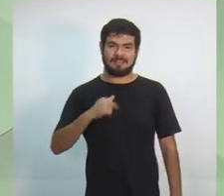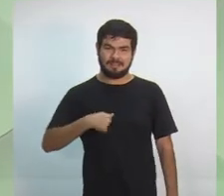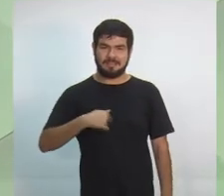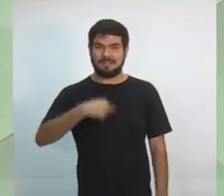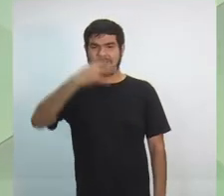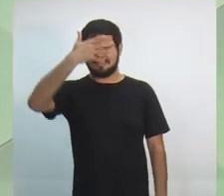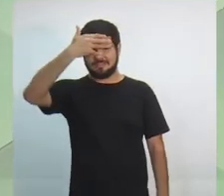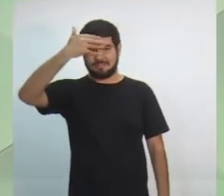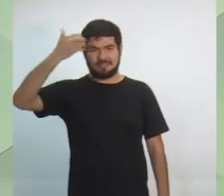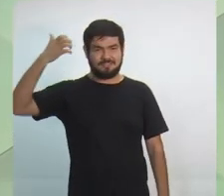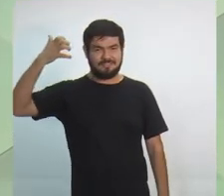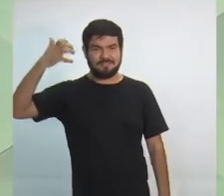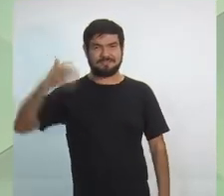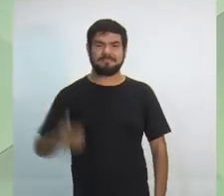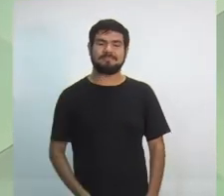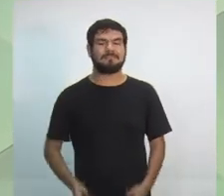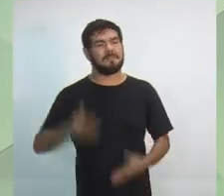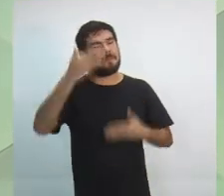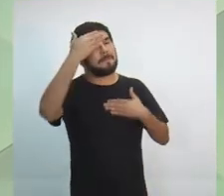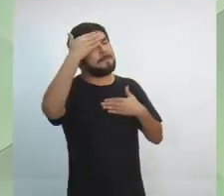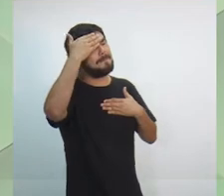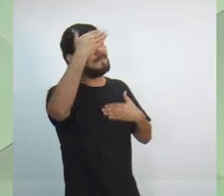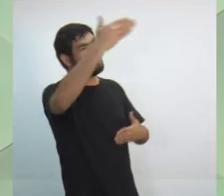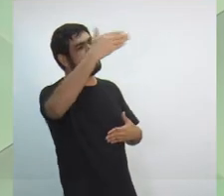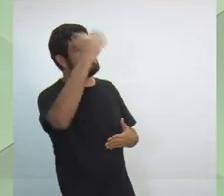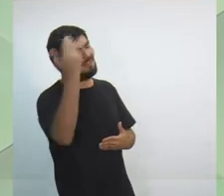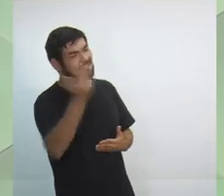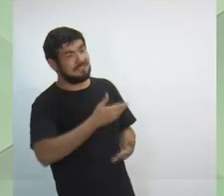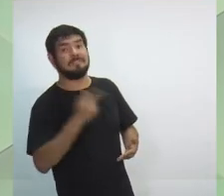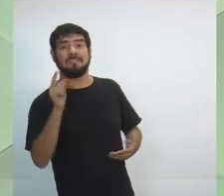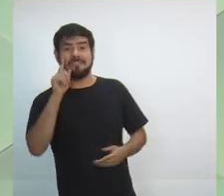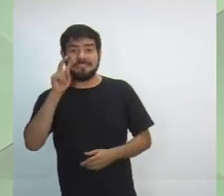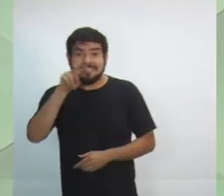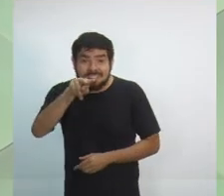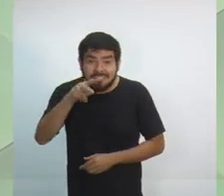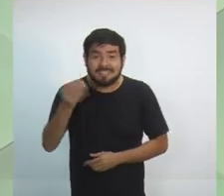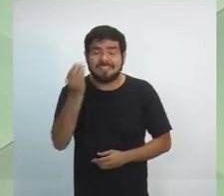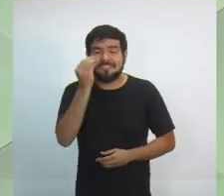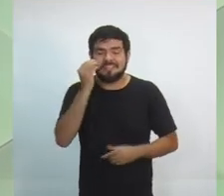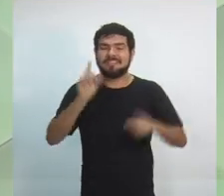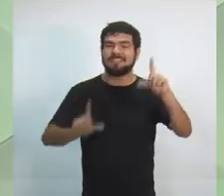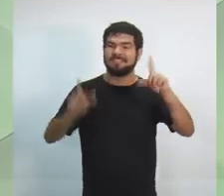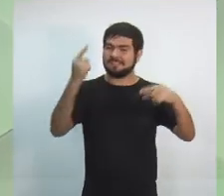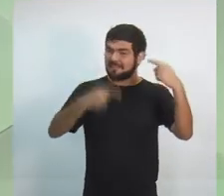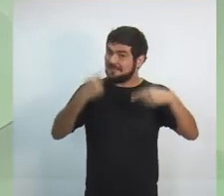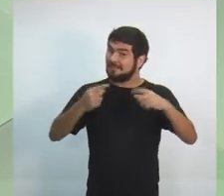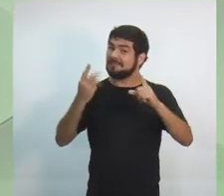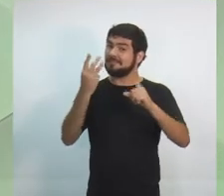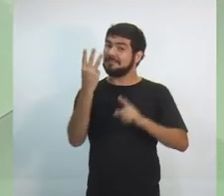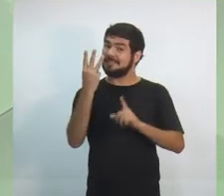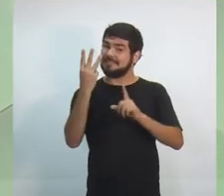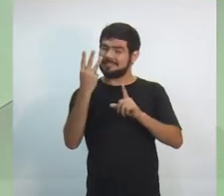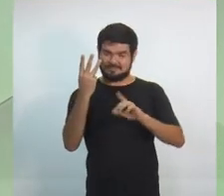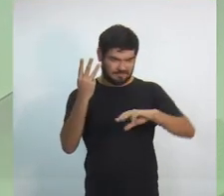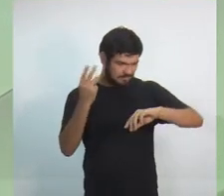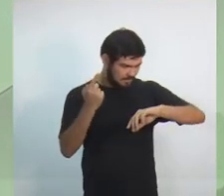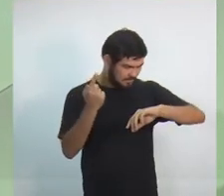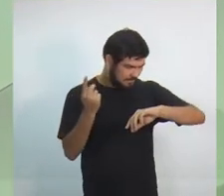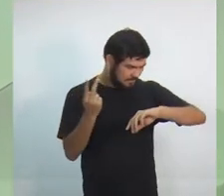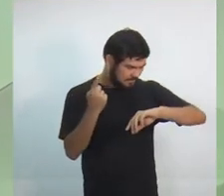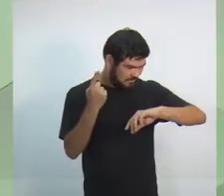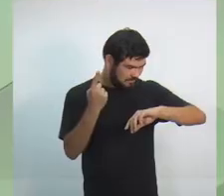Muito obrigada, candidato, você que acompanha aqui o nosso debate temático na TV em Tempo, fica ligado, terceiro bloco, segundo bloco, né?